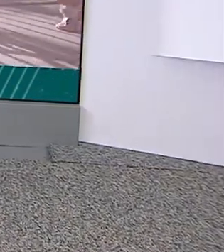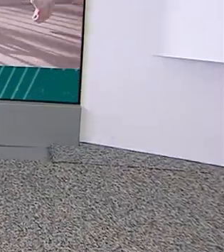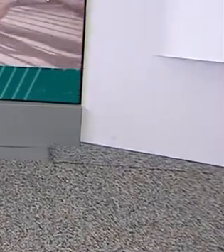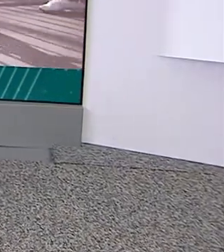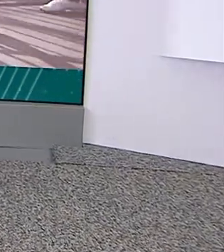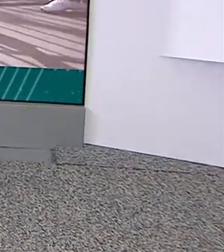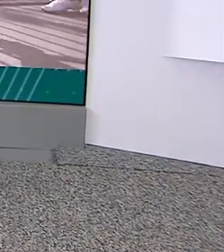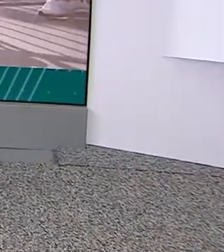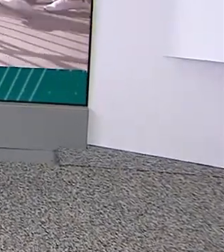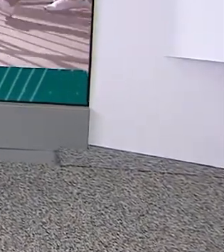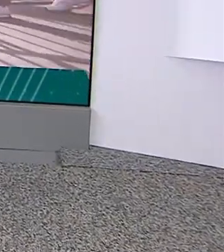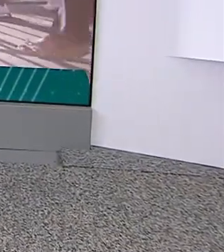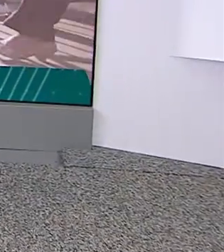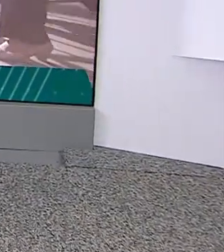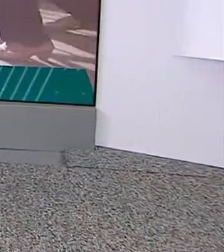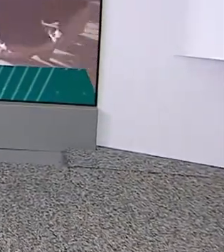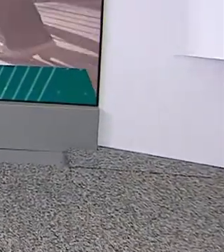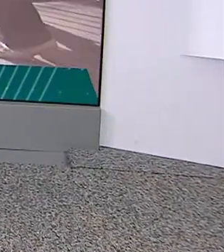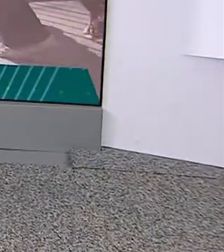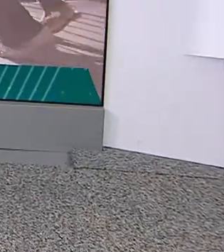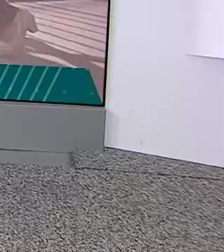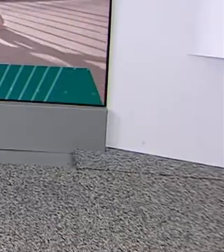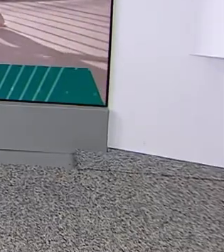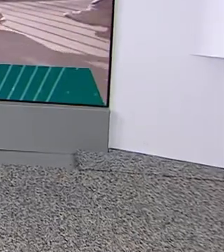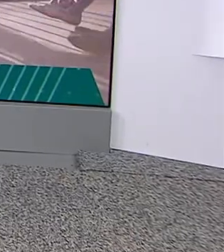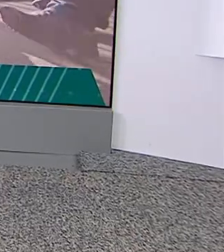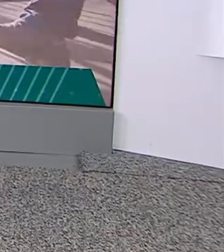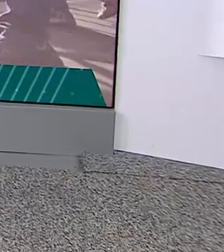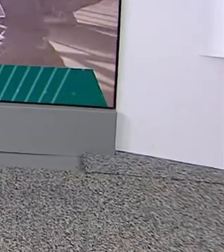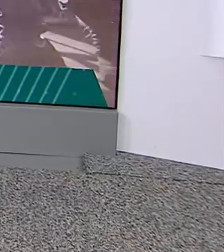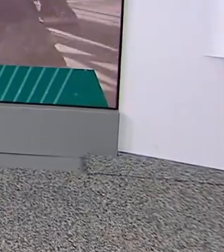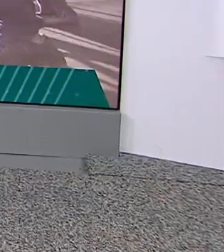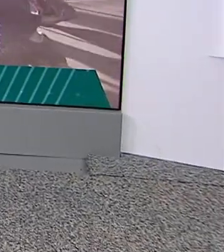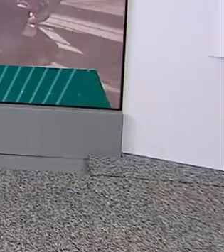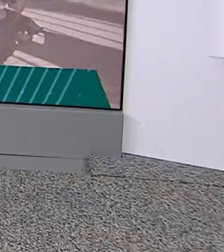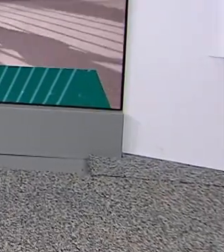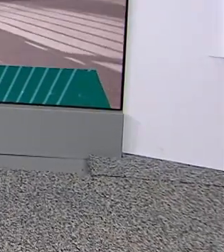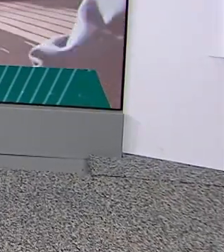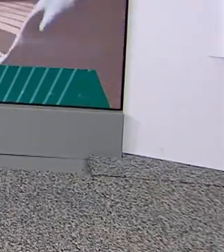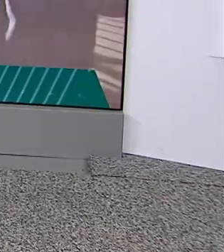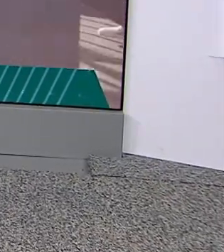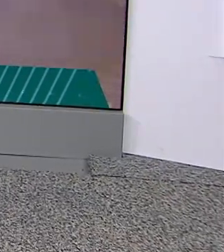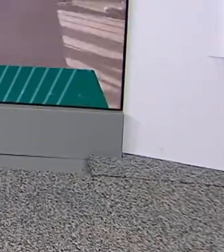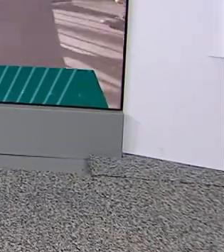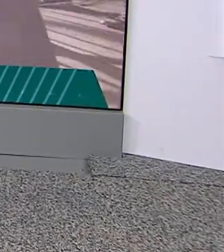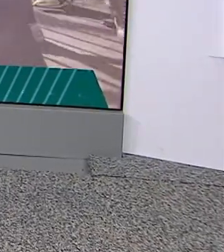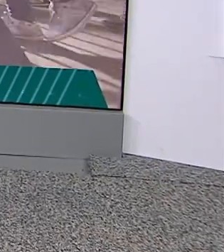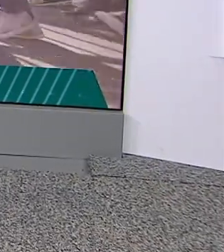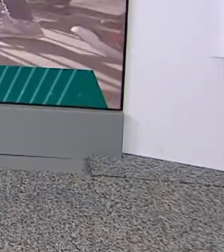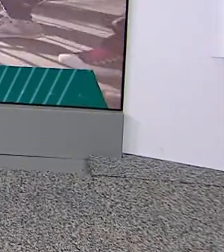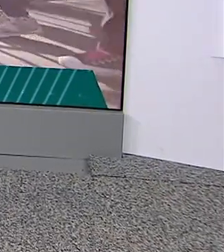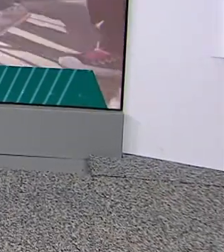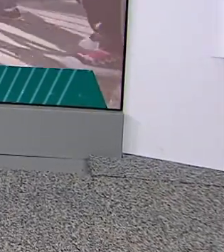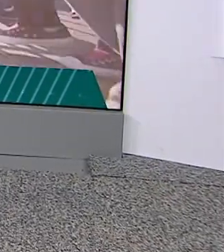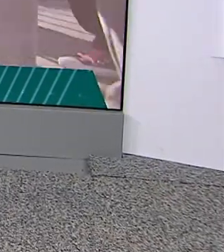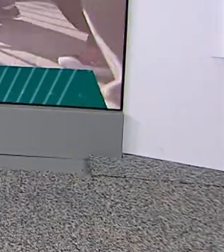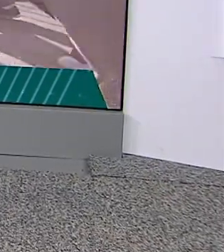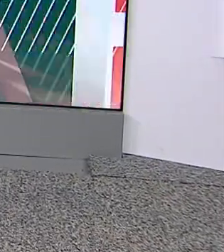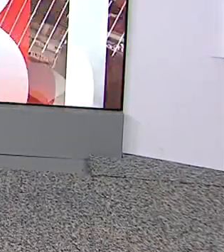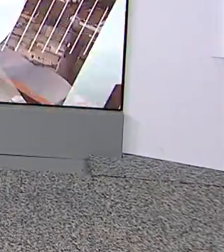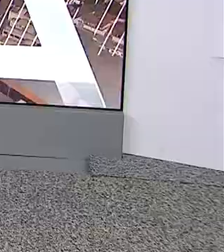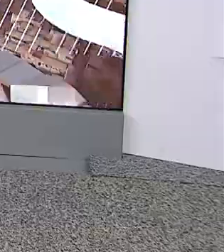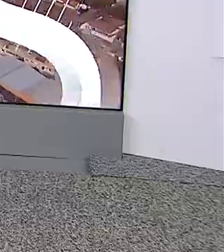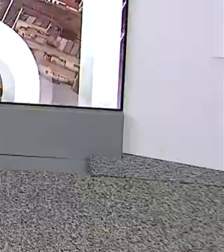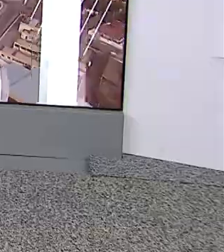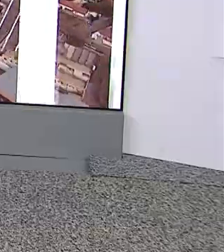Olá, muito bom dia, eu sou Carla Batier, hoje é quinta-feira, 16 de maio. A partir de agora, estamos juntos no Brasil em Dia, com